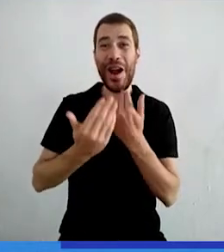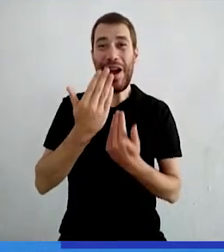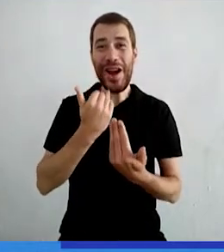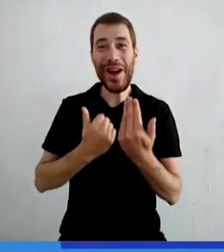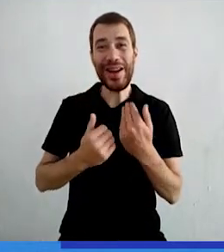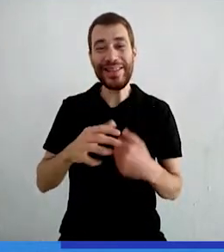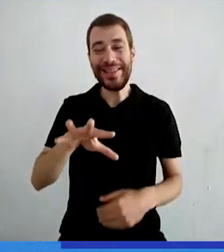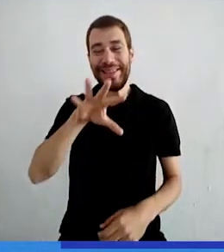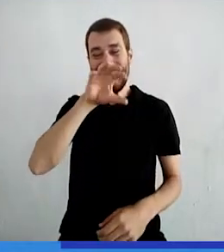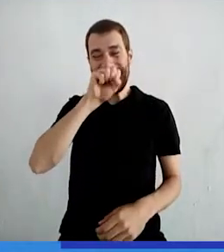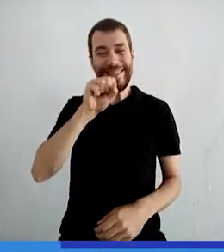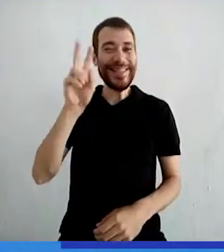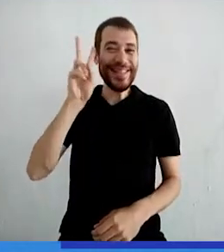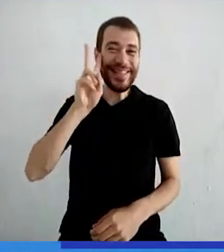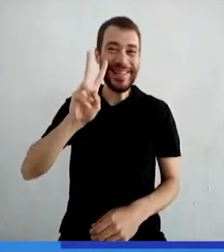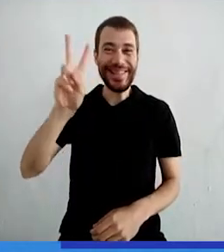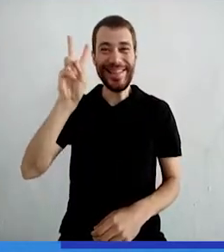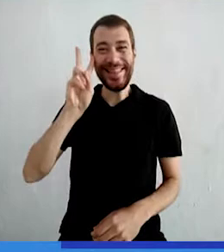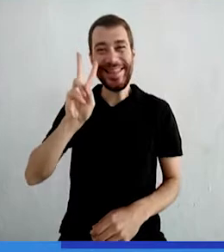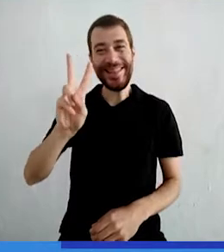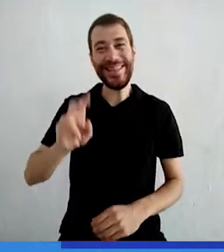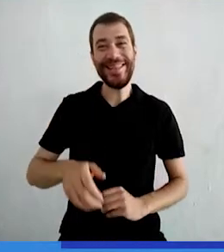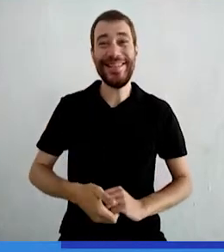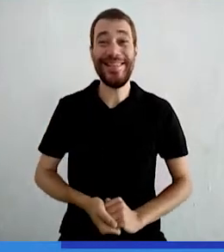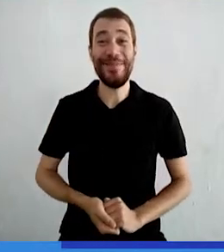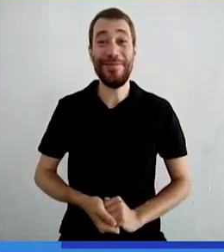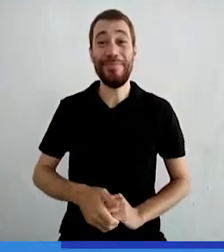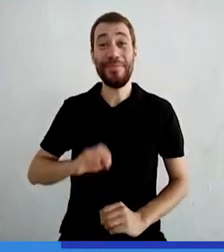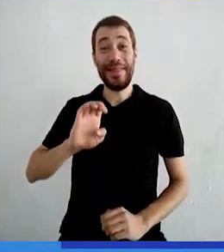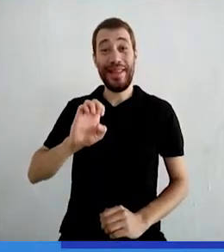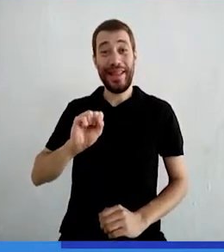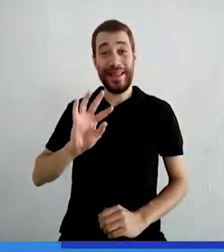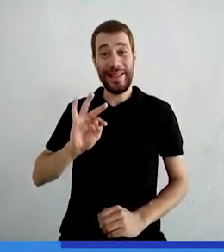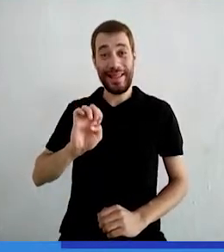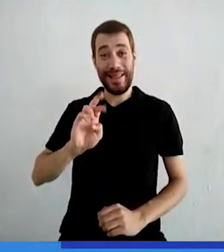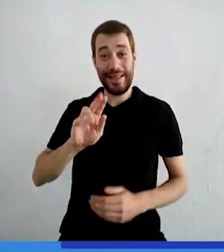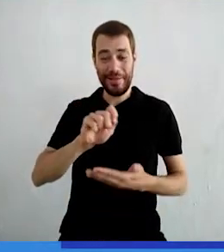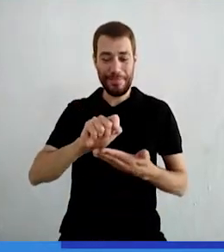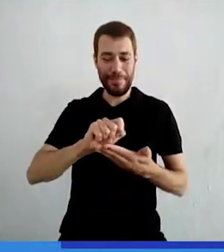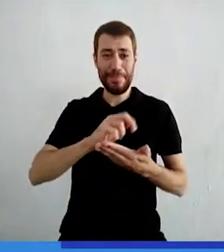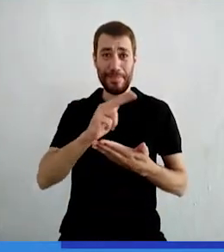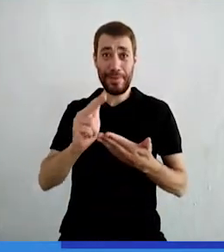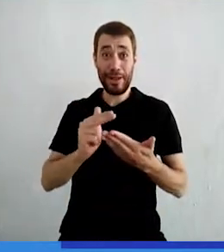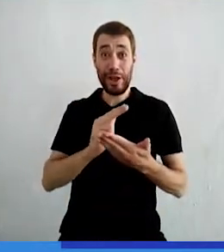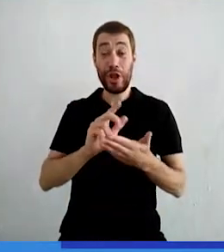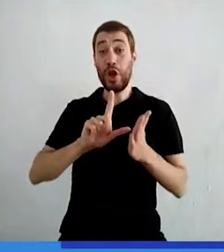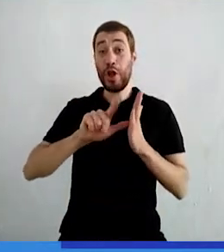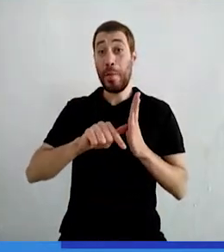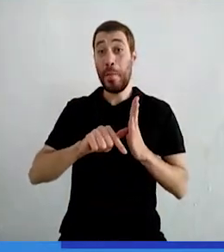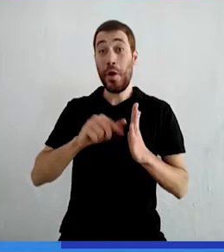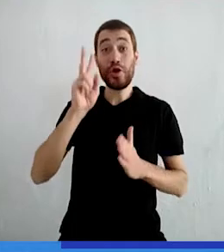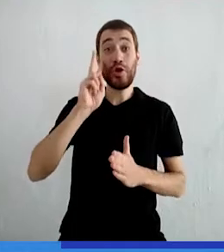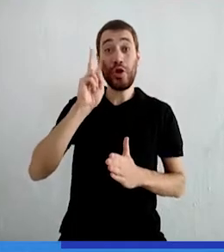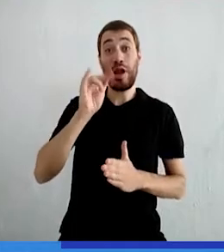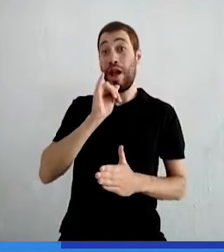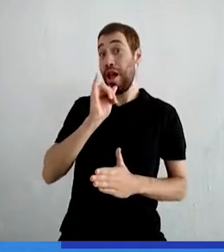comendo e cheirando essa história A Esther desenhou depois de ouvir a história que